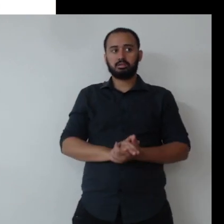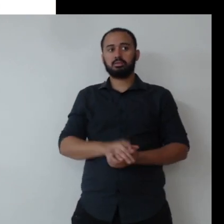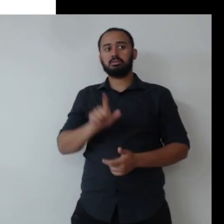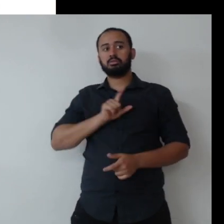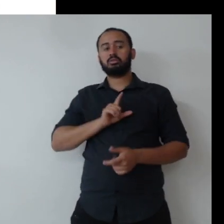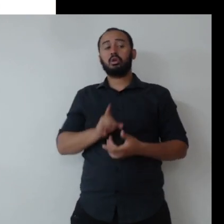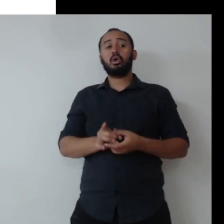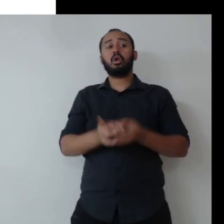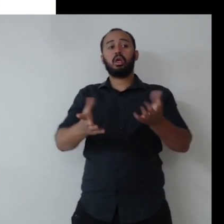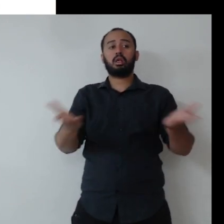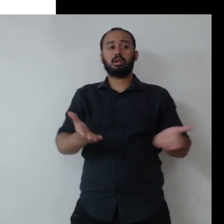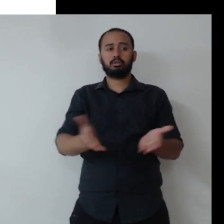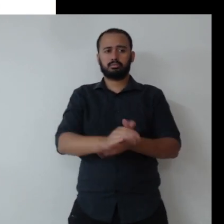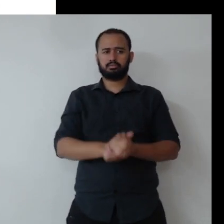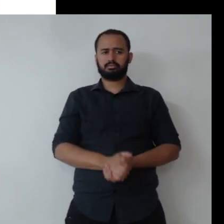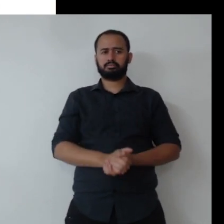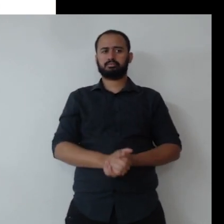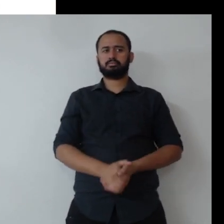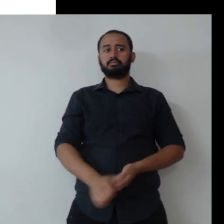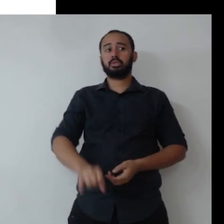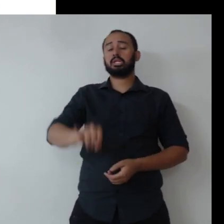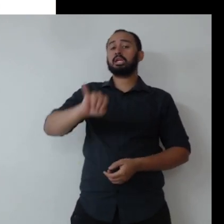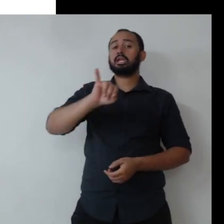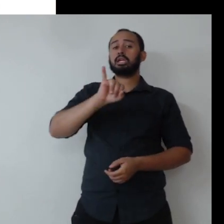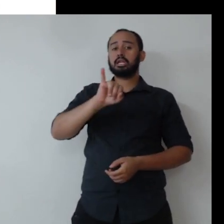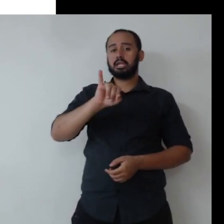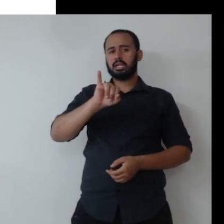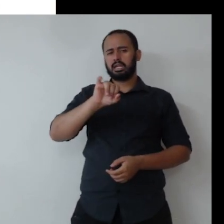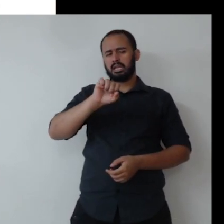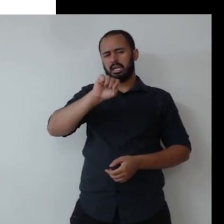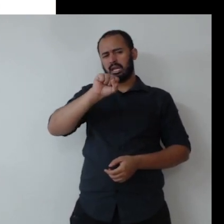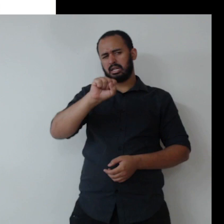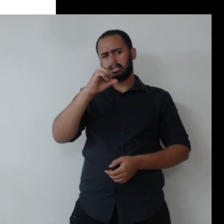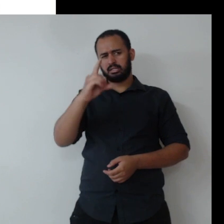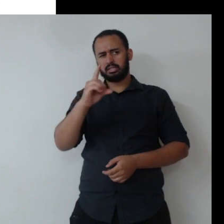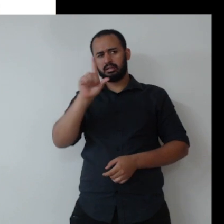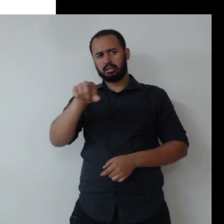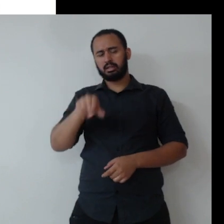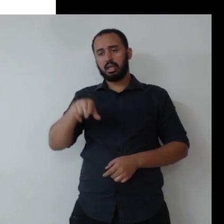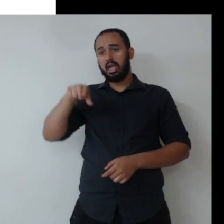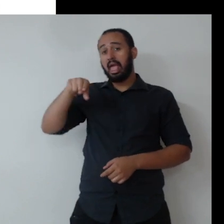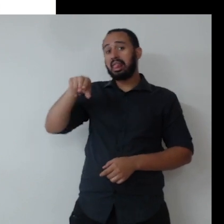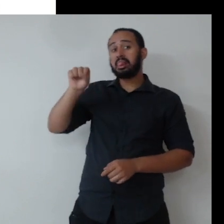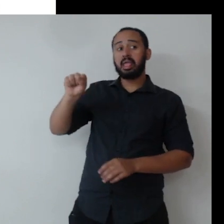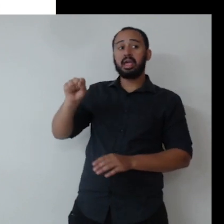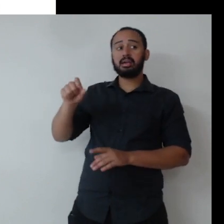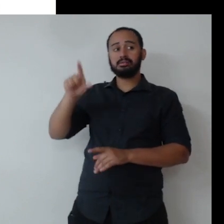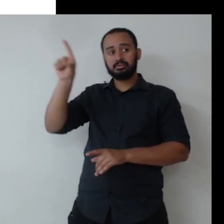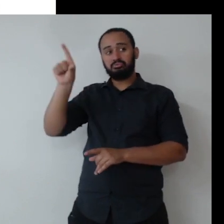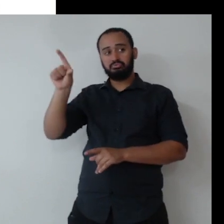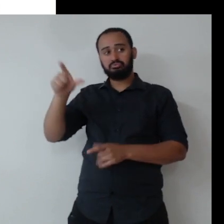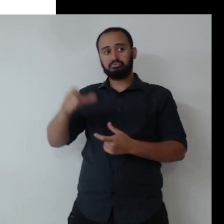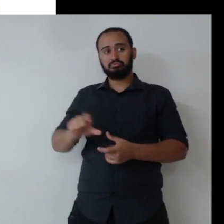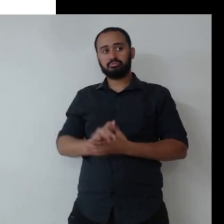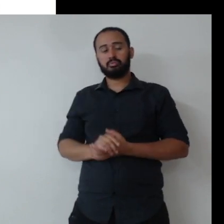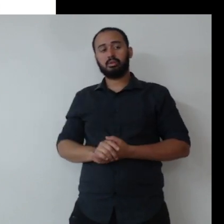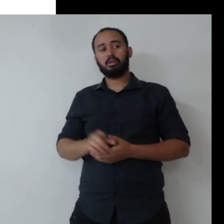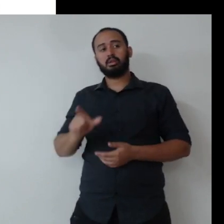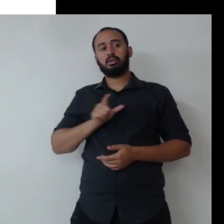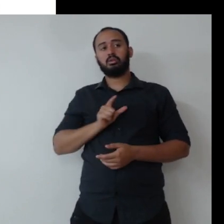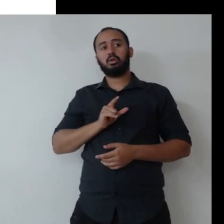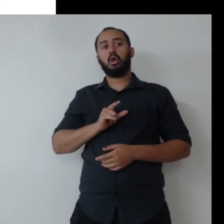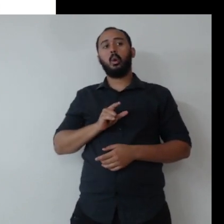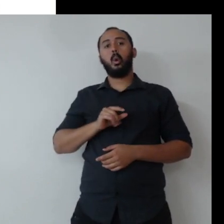honra de estar liderando ainda, que é o projeto ESG da ANS. Nós temos um painel ESG, que